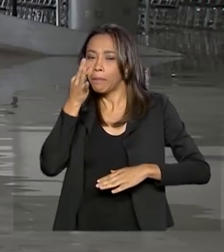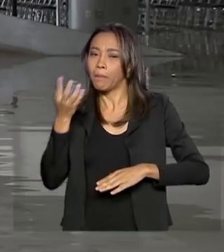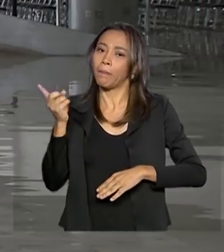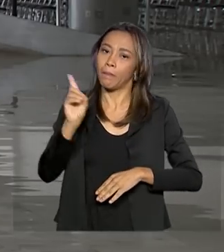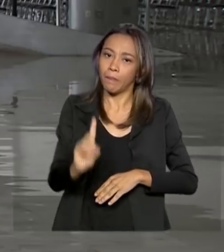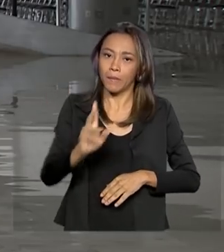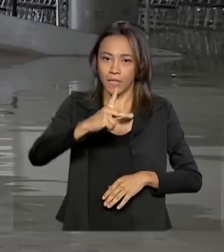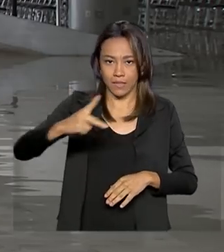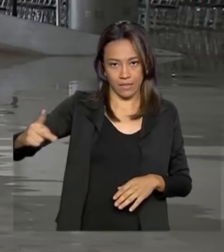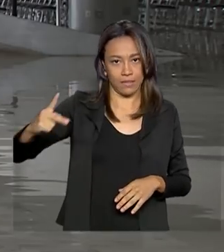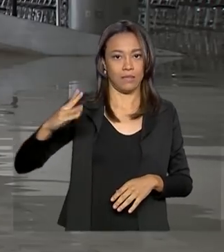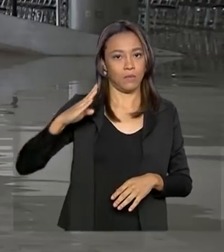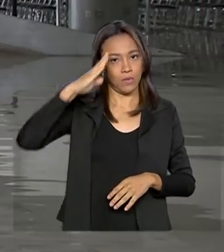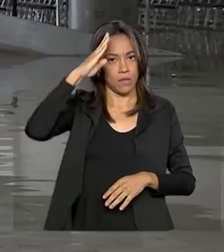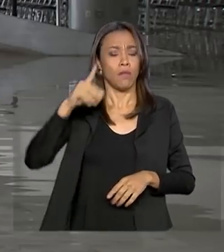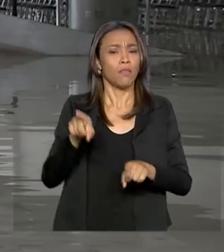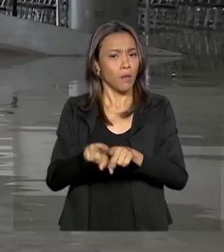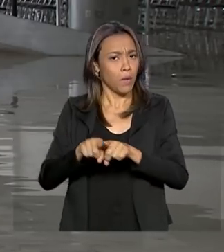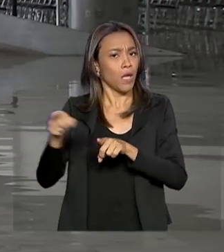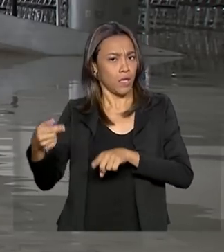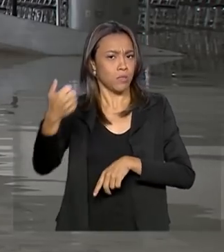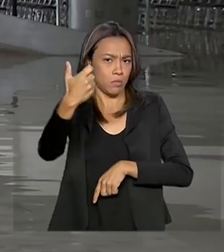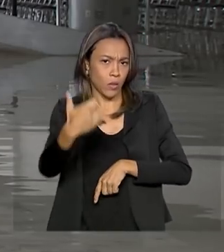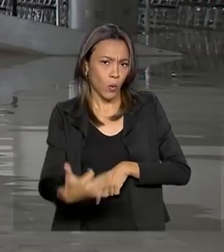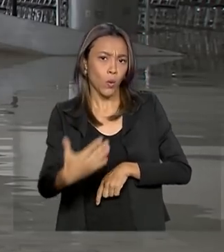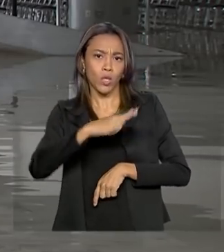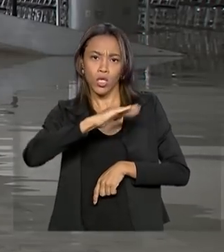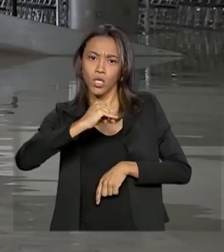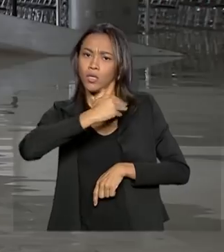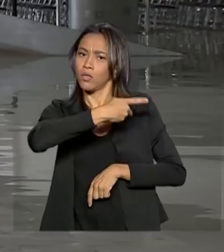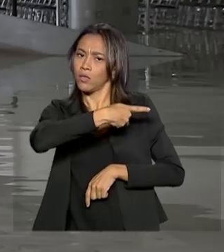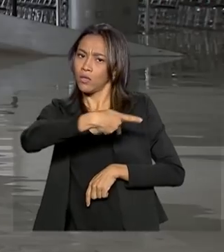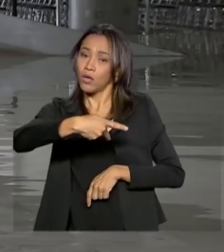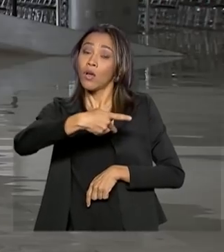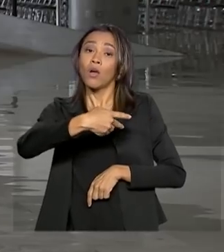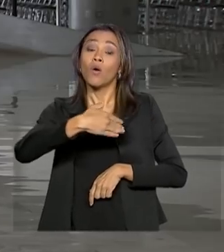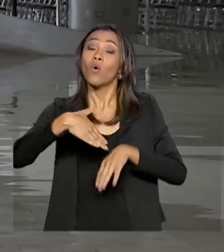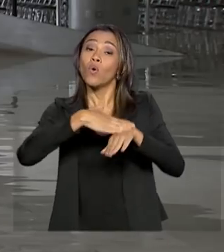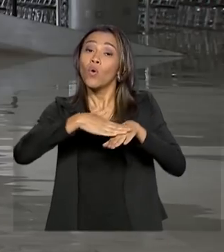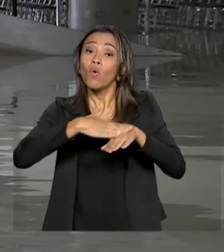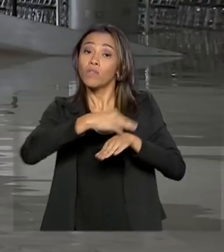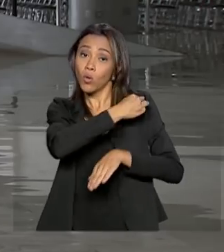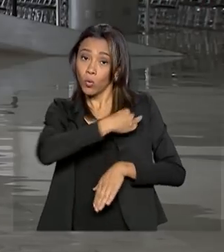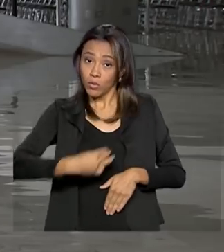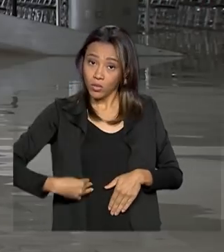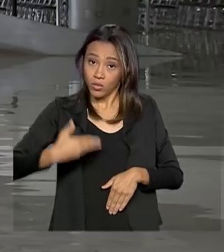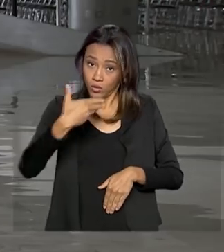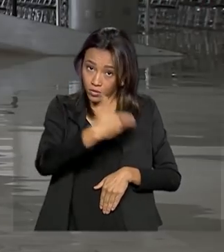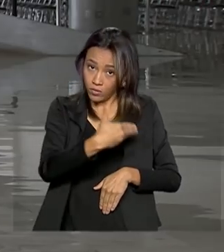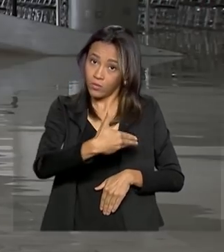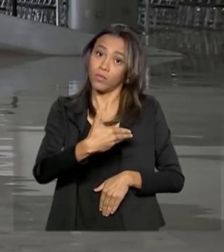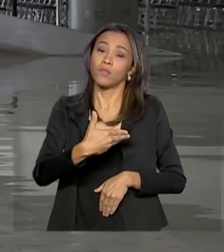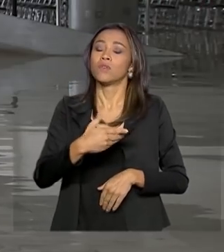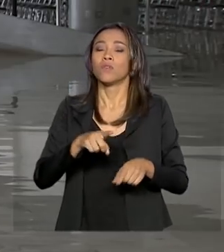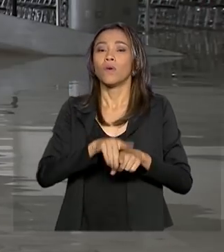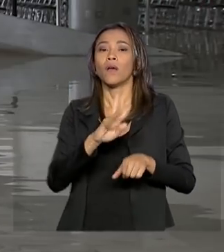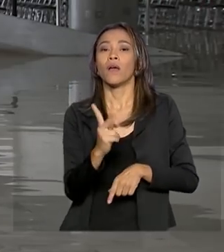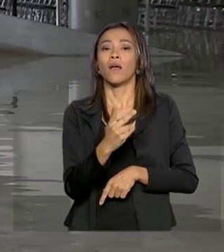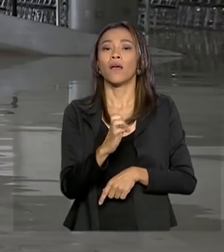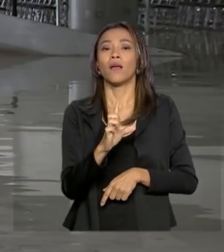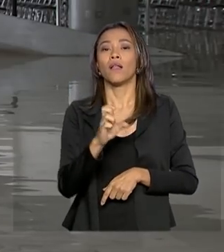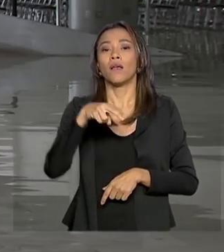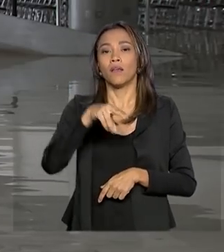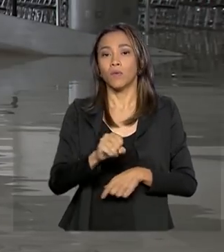presidente Bolsonaro falou também que conversou com o ministro-chefe do Gabinete de Segurança Institucional, Augusto Heleno, e com o presidente da